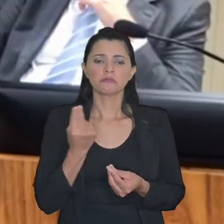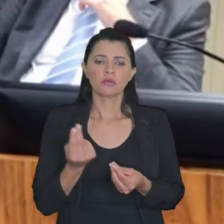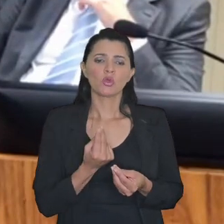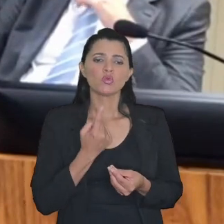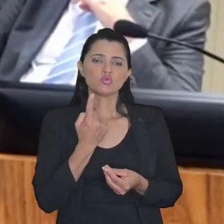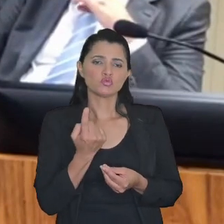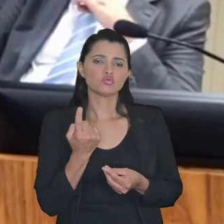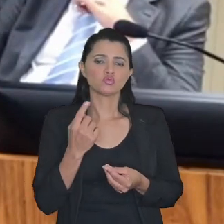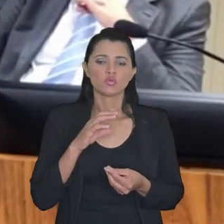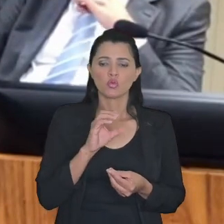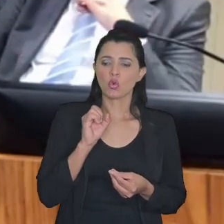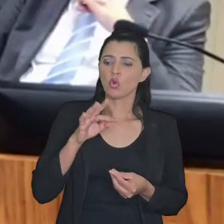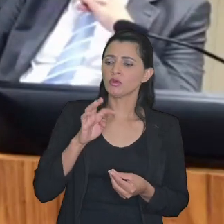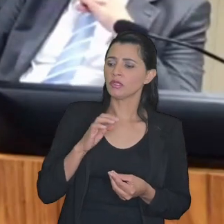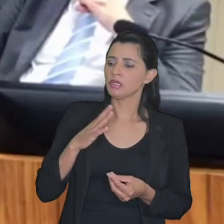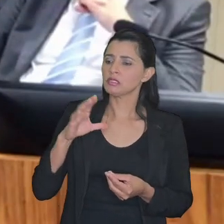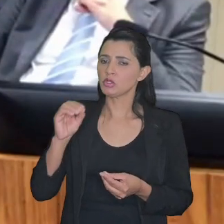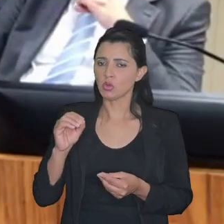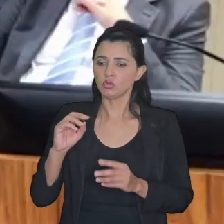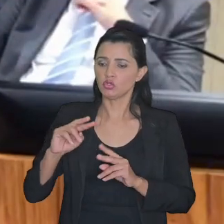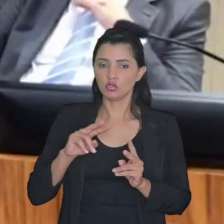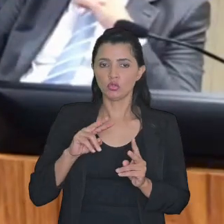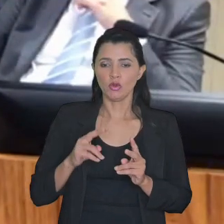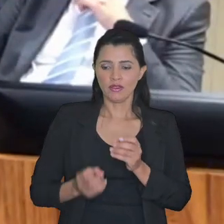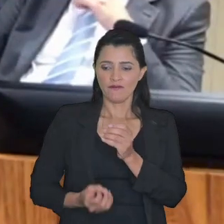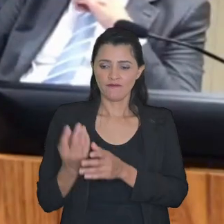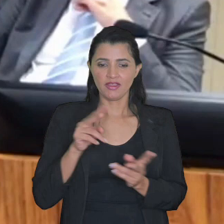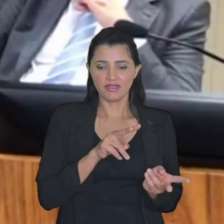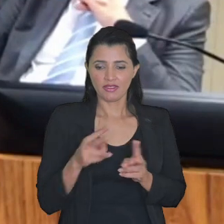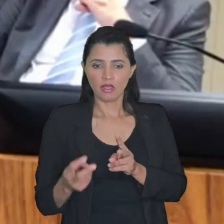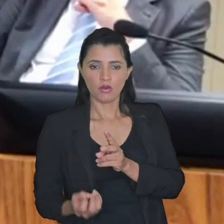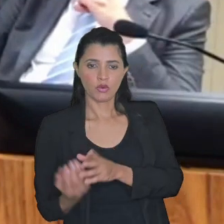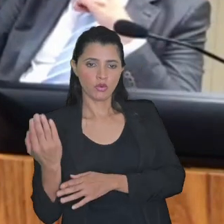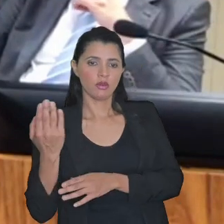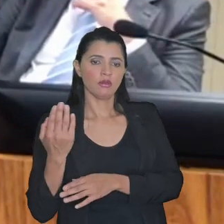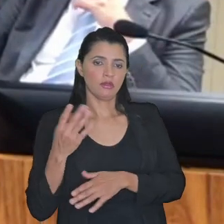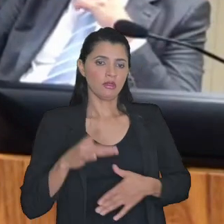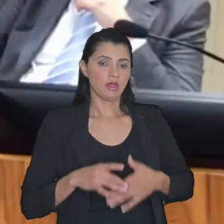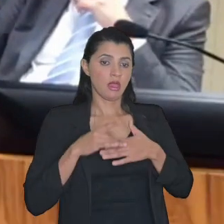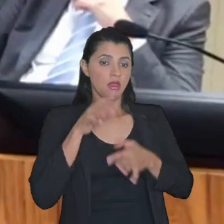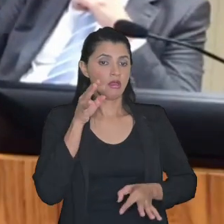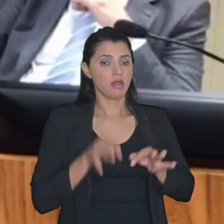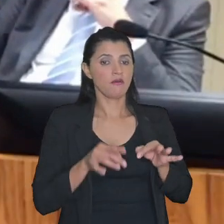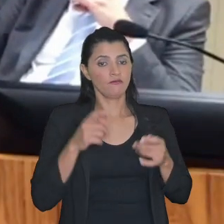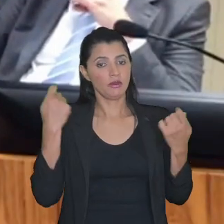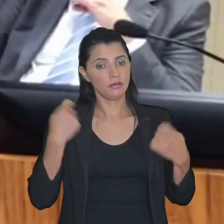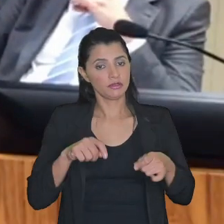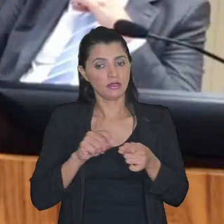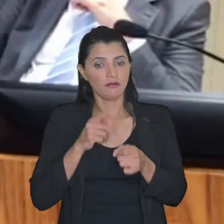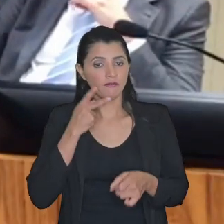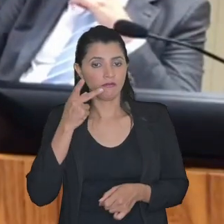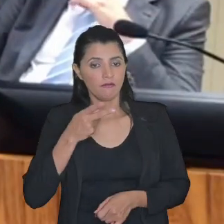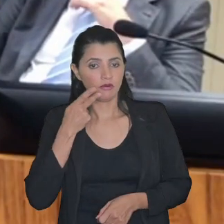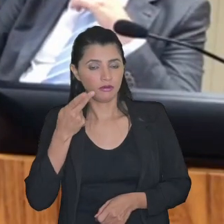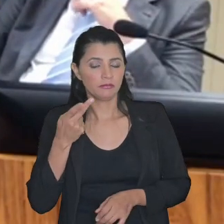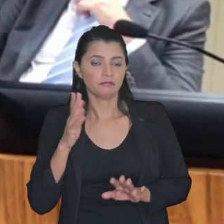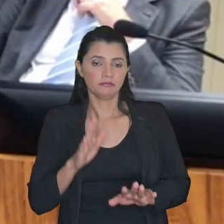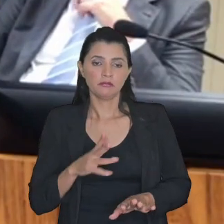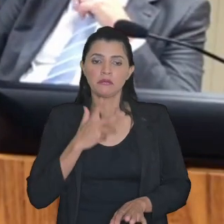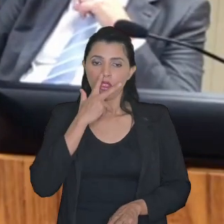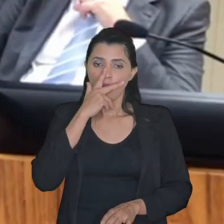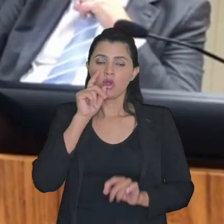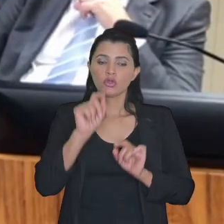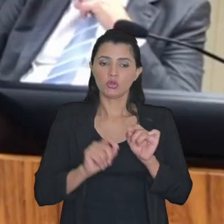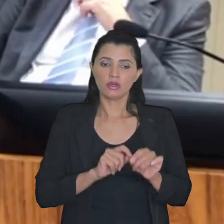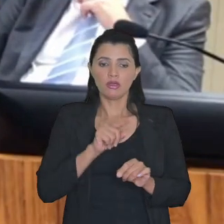contencioso derivado da transação em que a autoridade judicial vai ter que eventualmente falar e eu